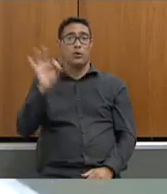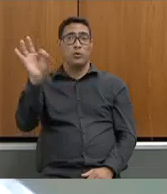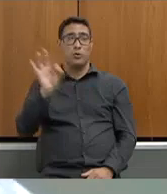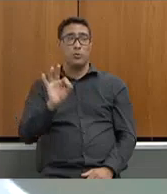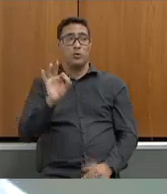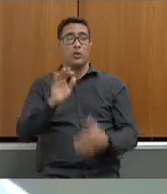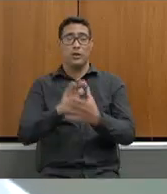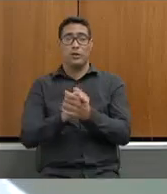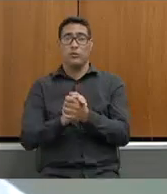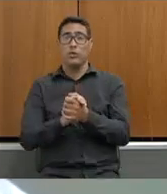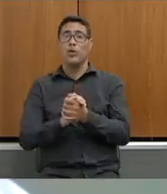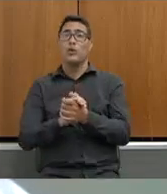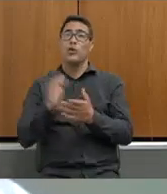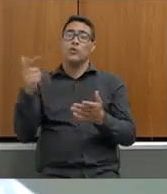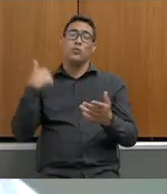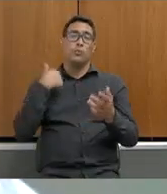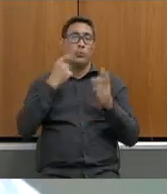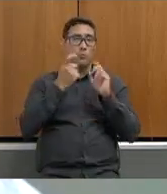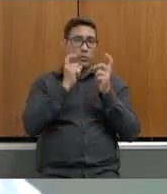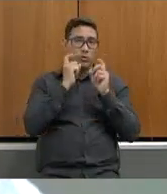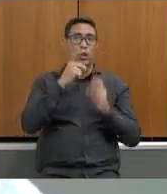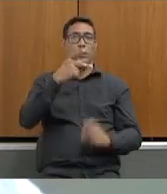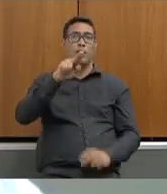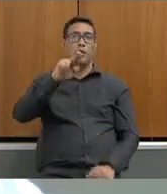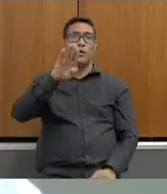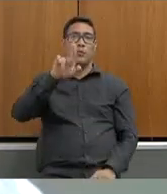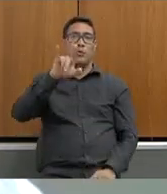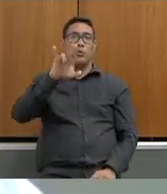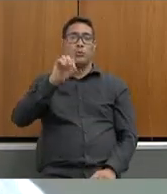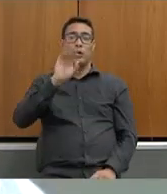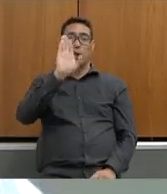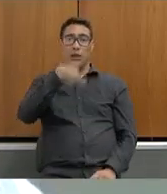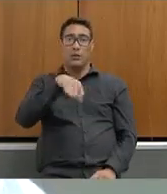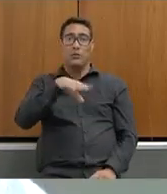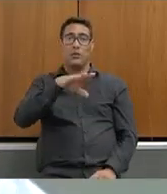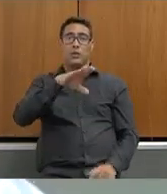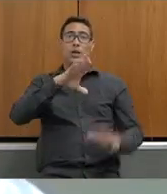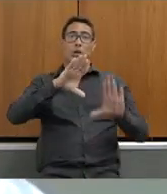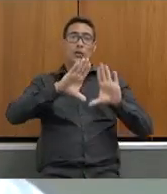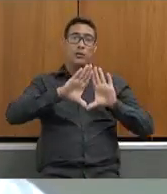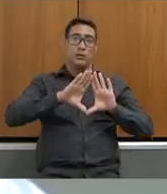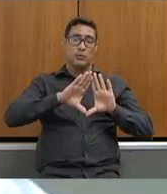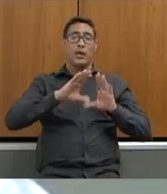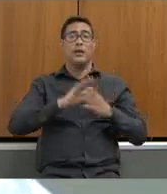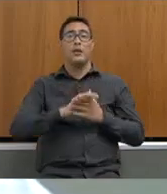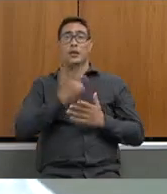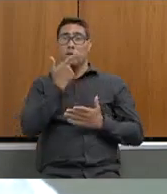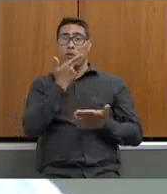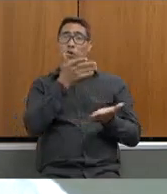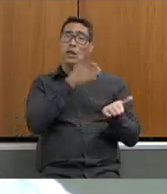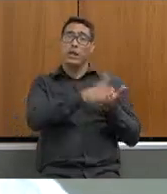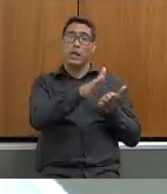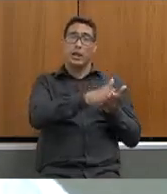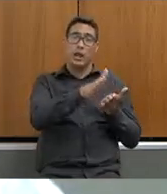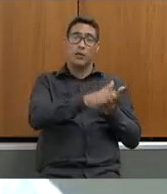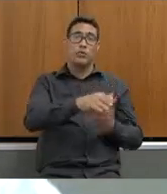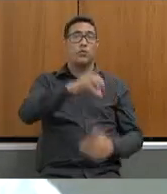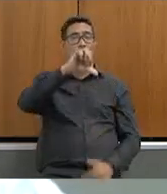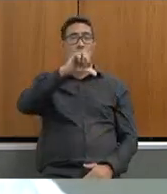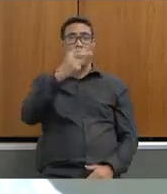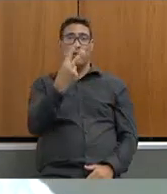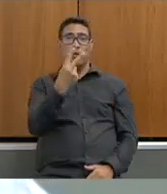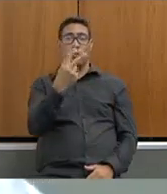governo que esteve na audiência pública na semana passada na assembleia legislativa ele falou que está gastando 92%